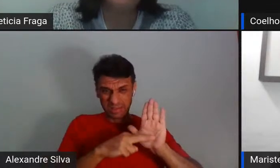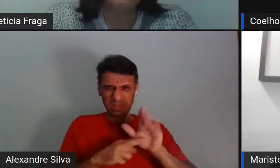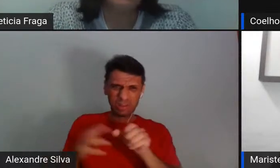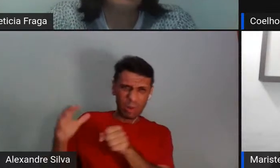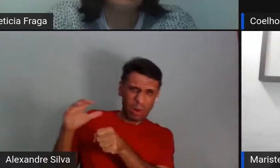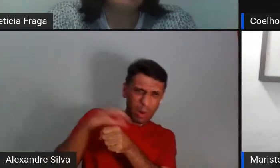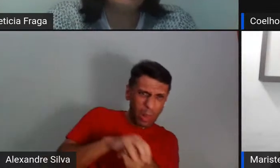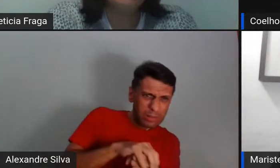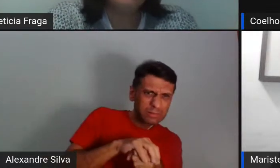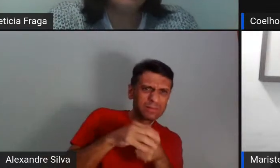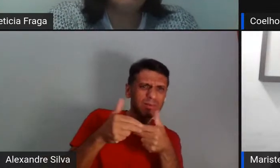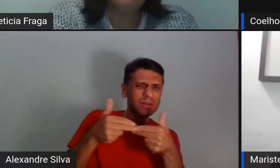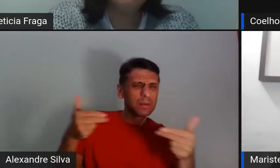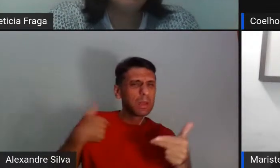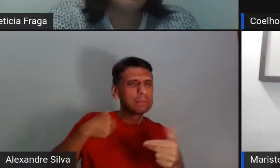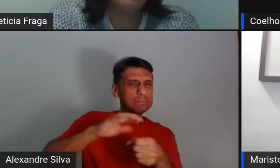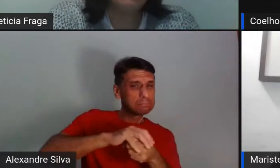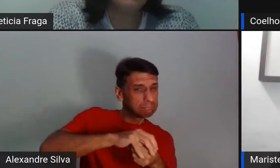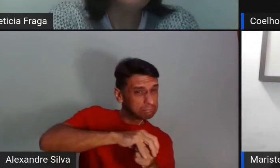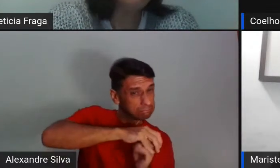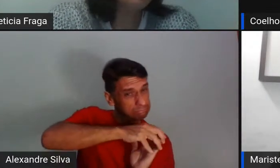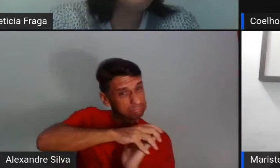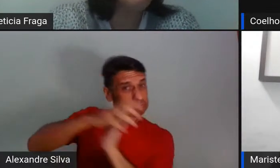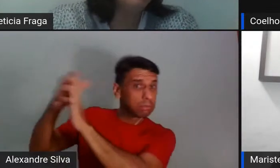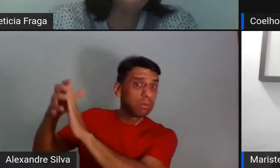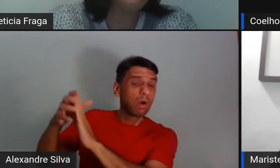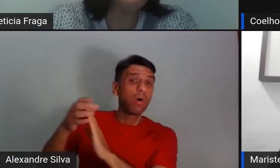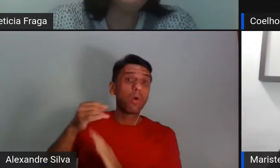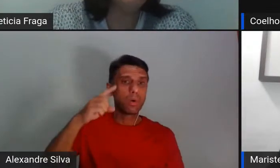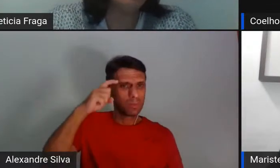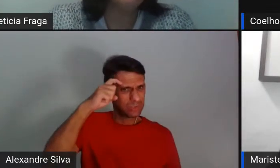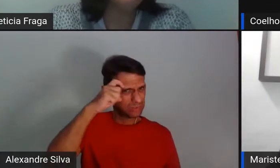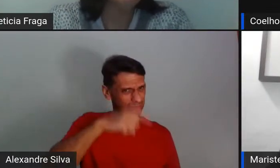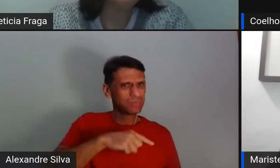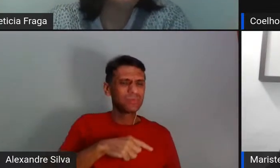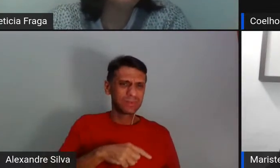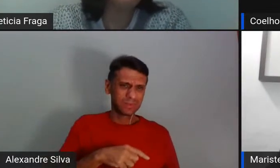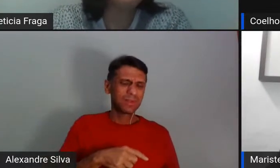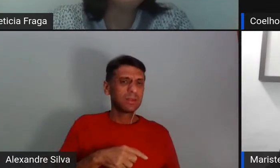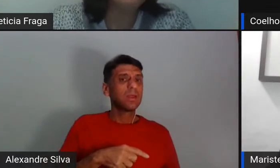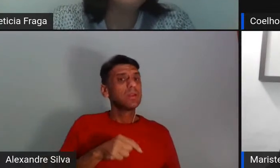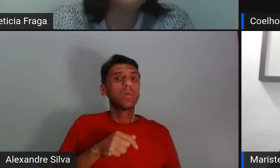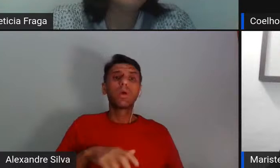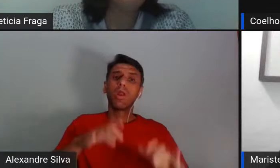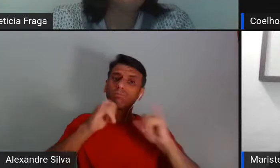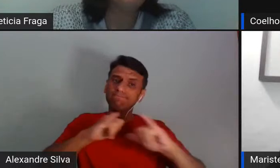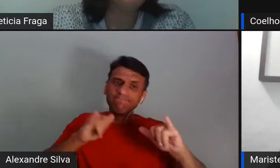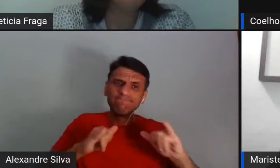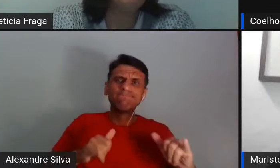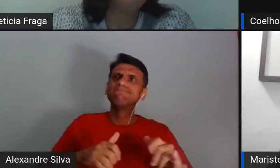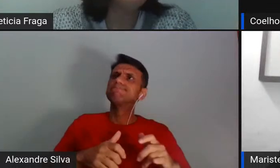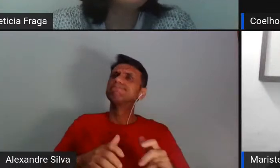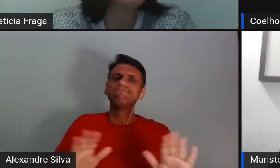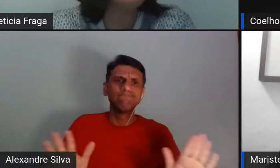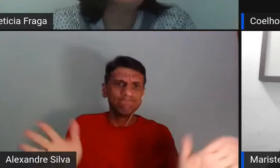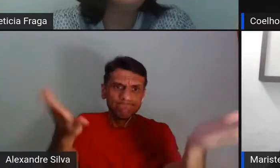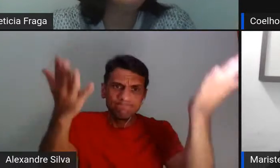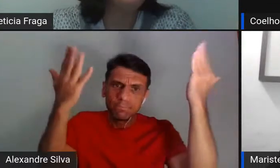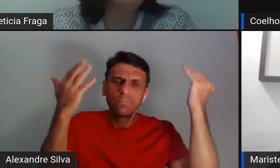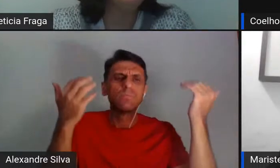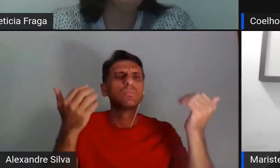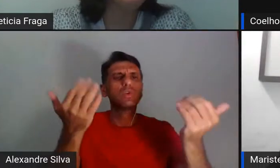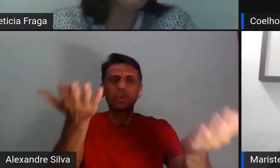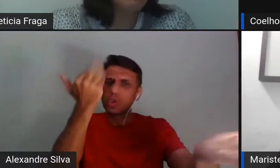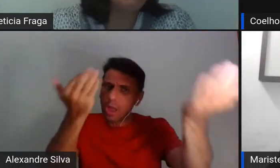né? Então, o chamamento é para isso, né? Eu acho que a gente precisa pensar